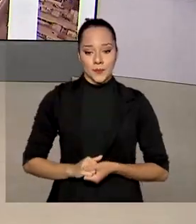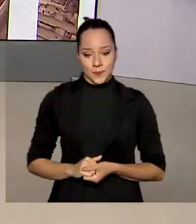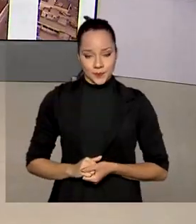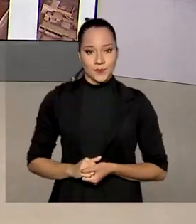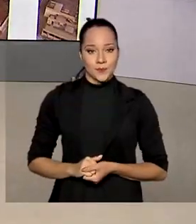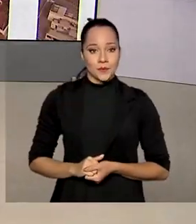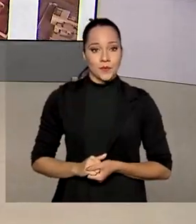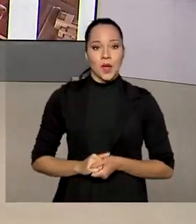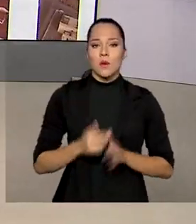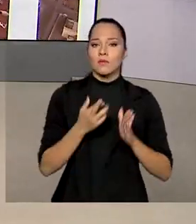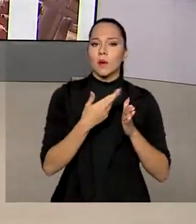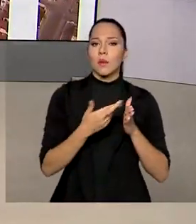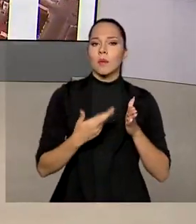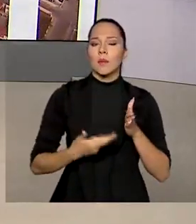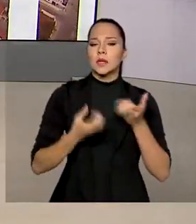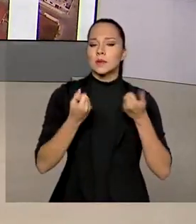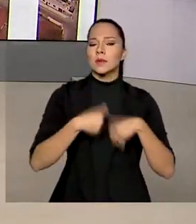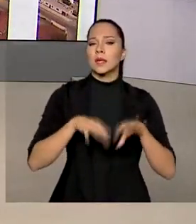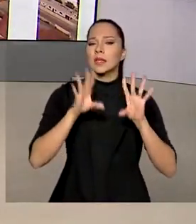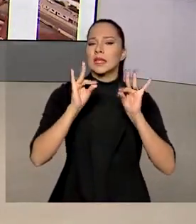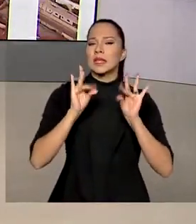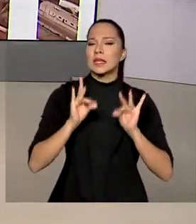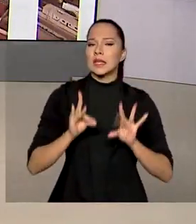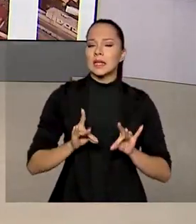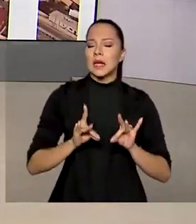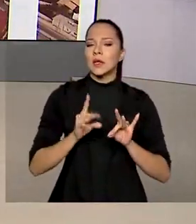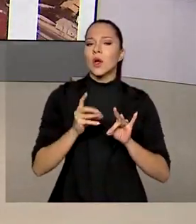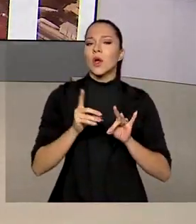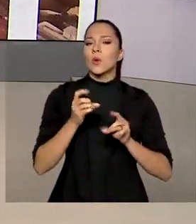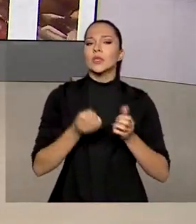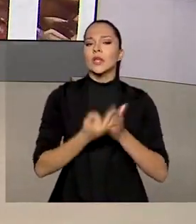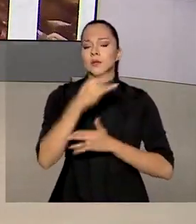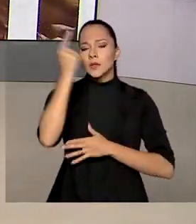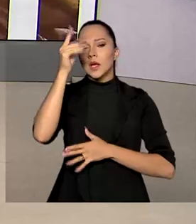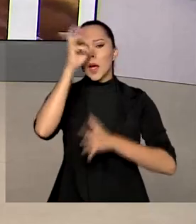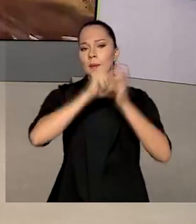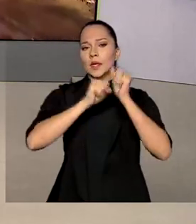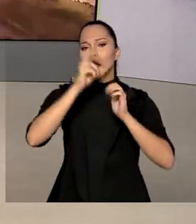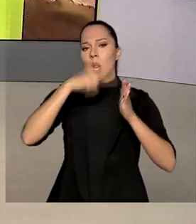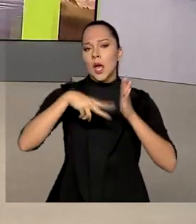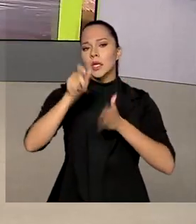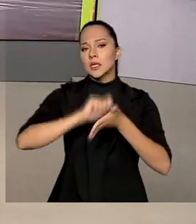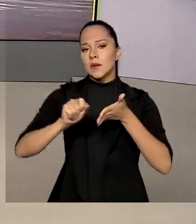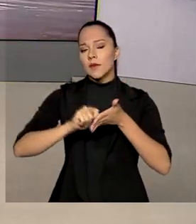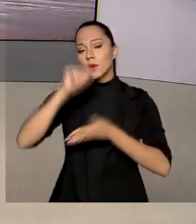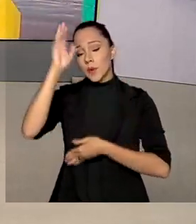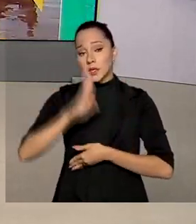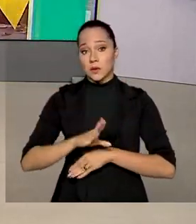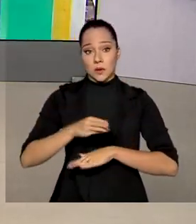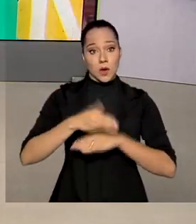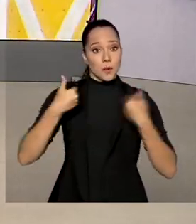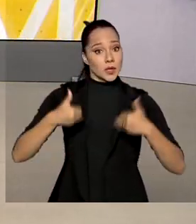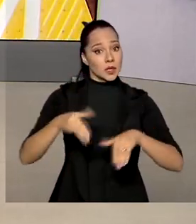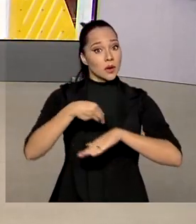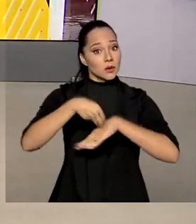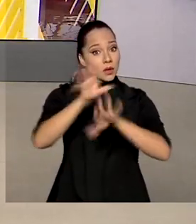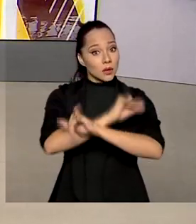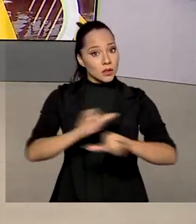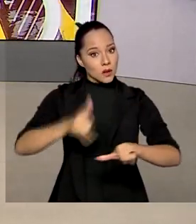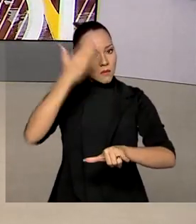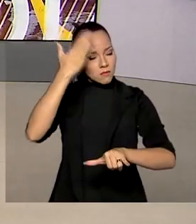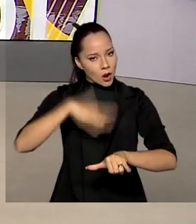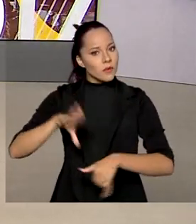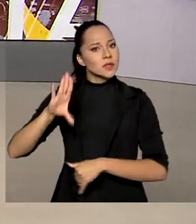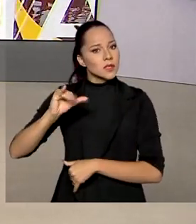Um relatório que traz uma radiografia da alfabetização no Brasil. O Ministério da Educação divulgou um documento com evidências